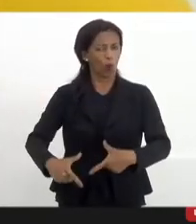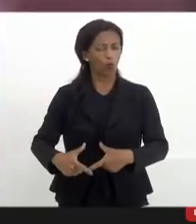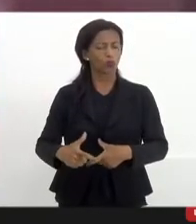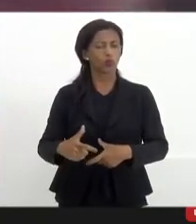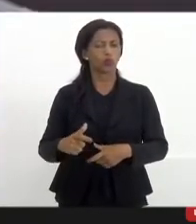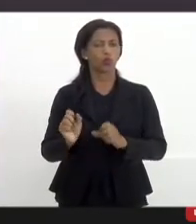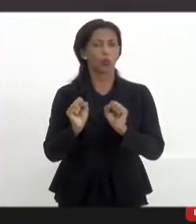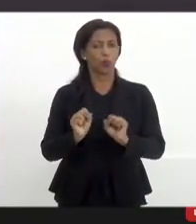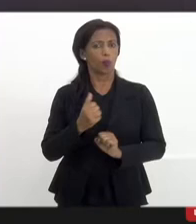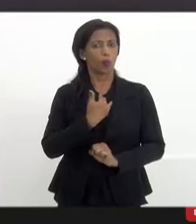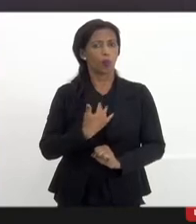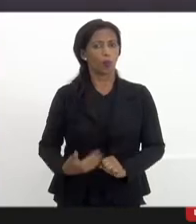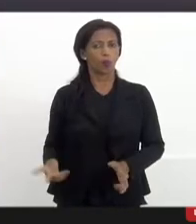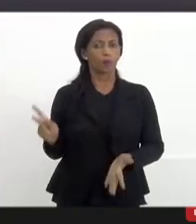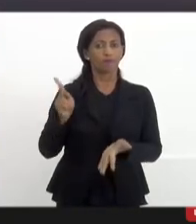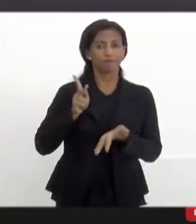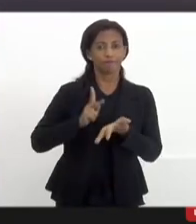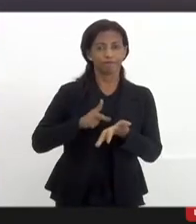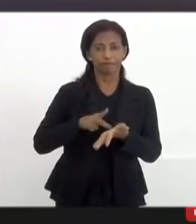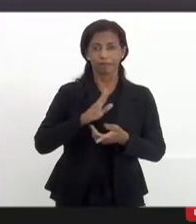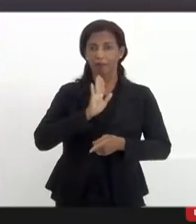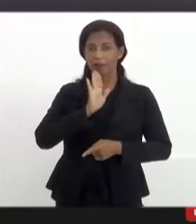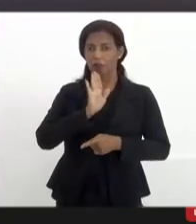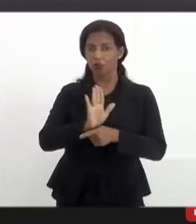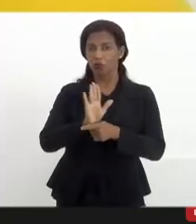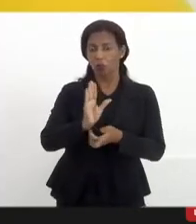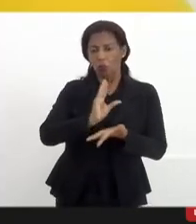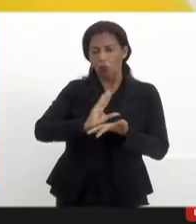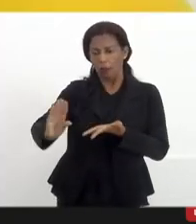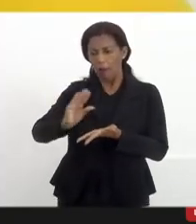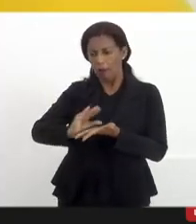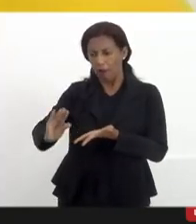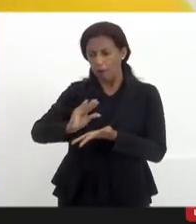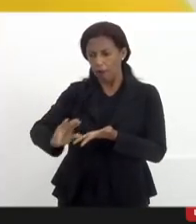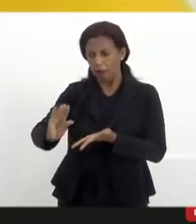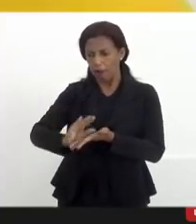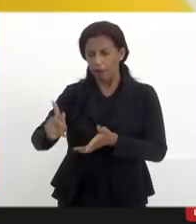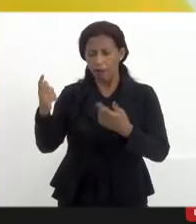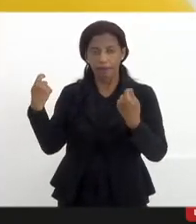de fato ajude a fazer essa